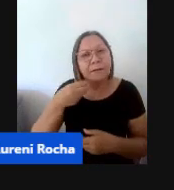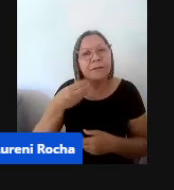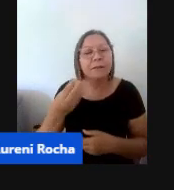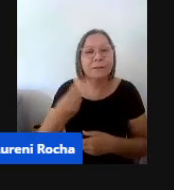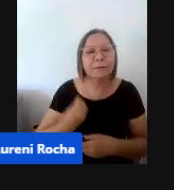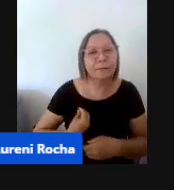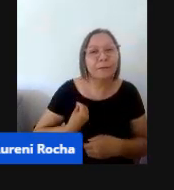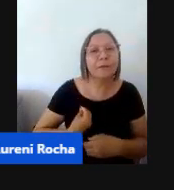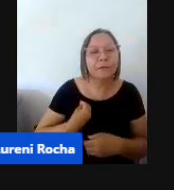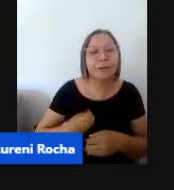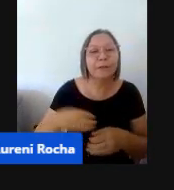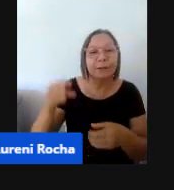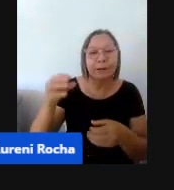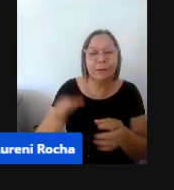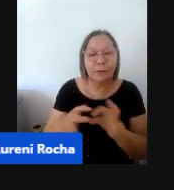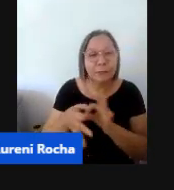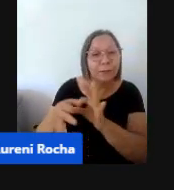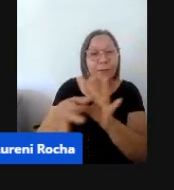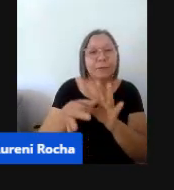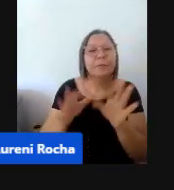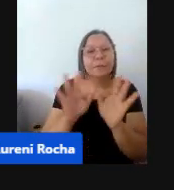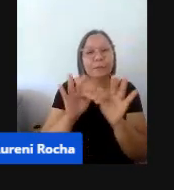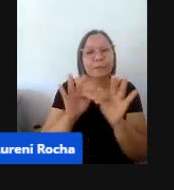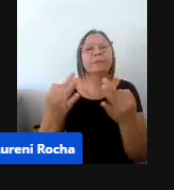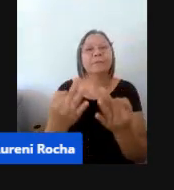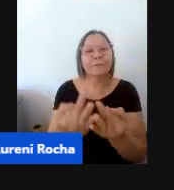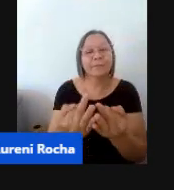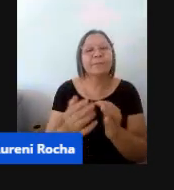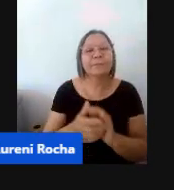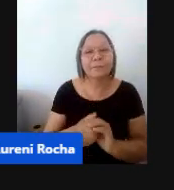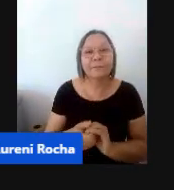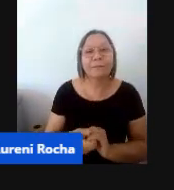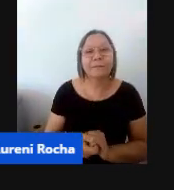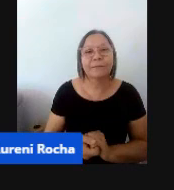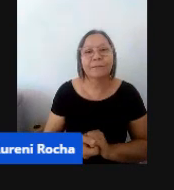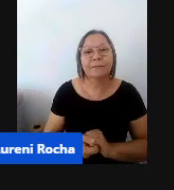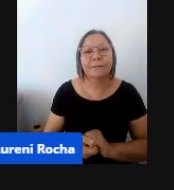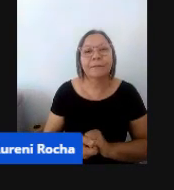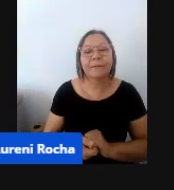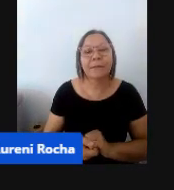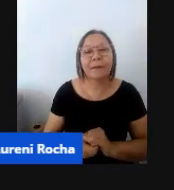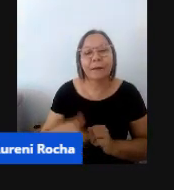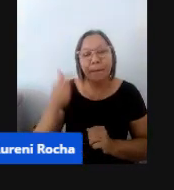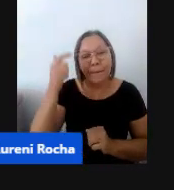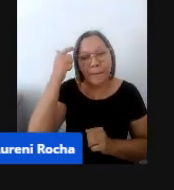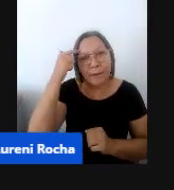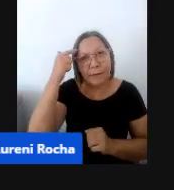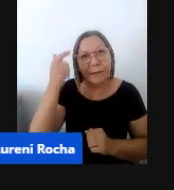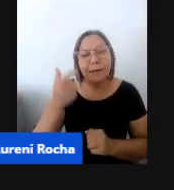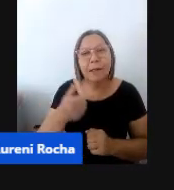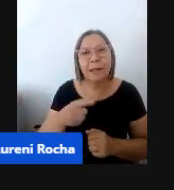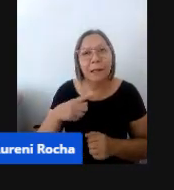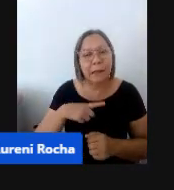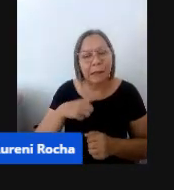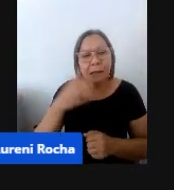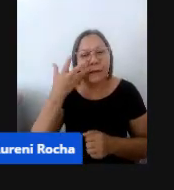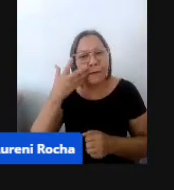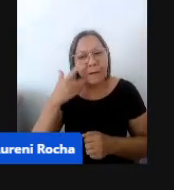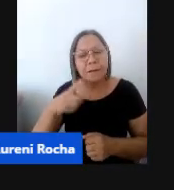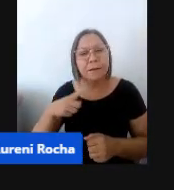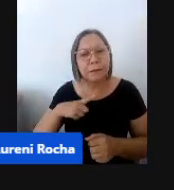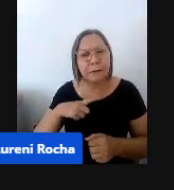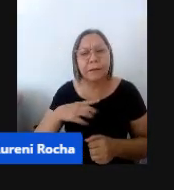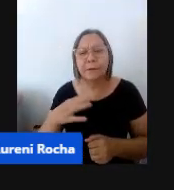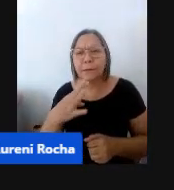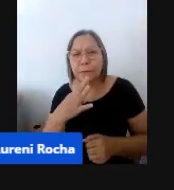familiar. E aí, então, a gente pensa que ela já tem essa bagagem, e aí a gente transporta,